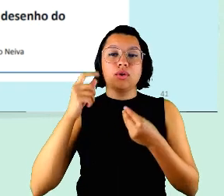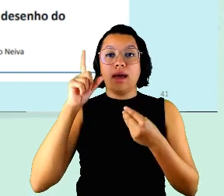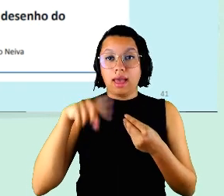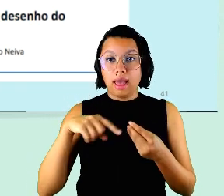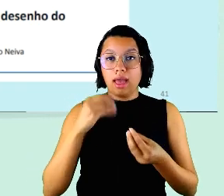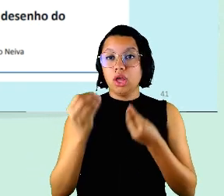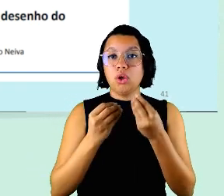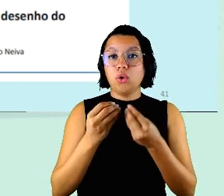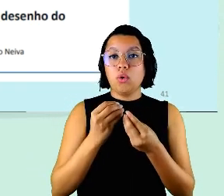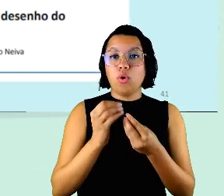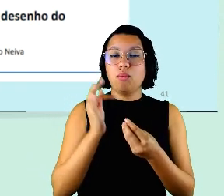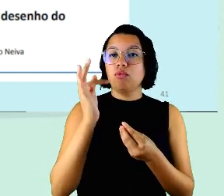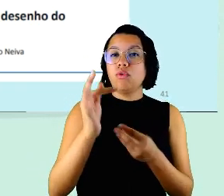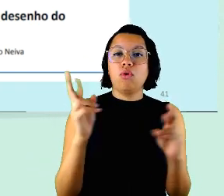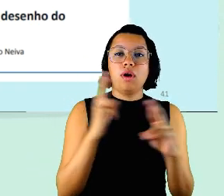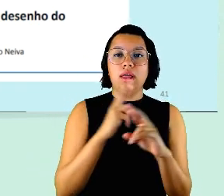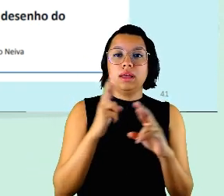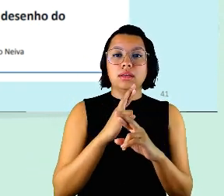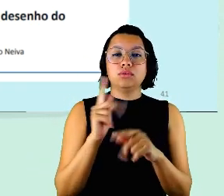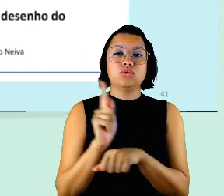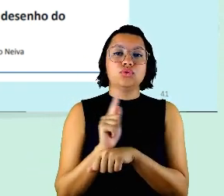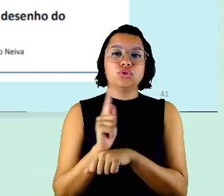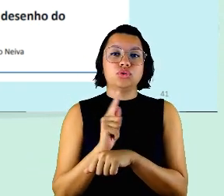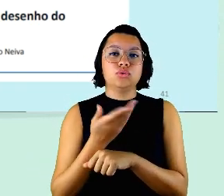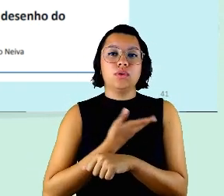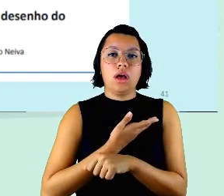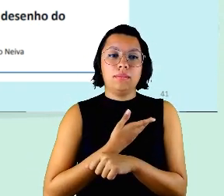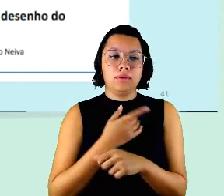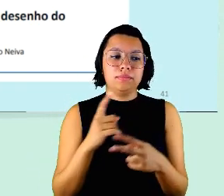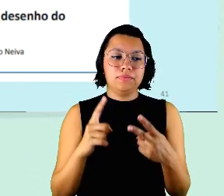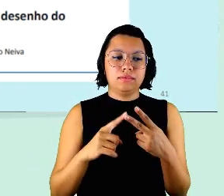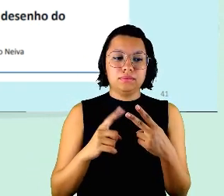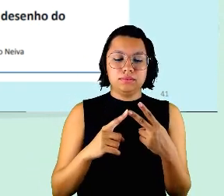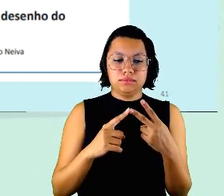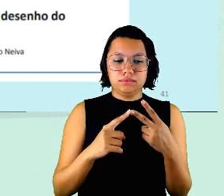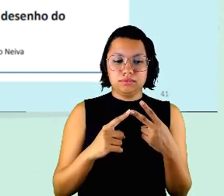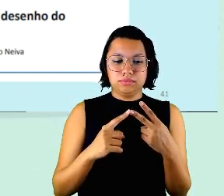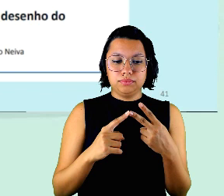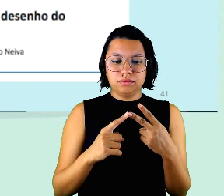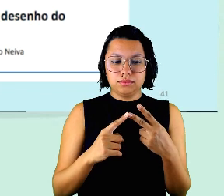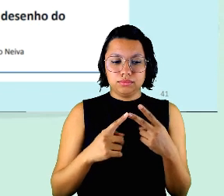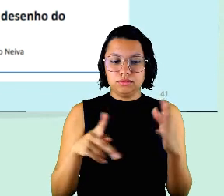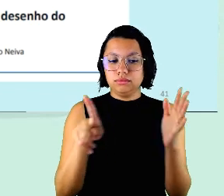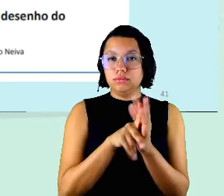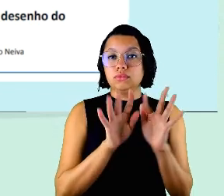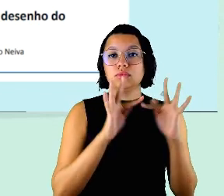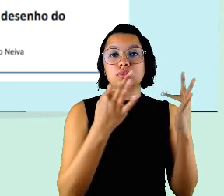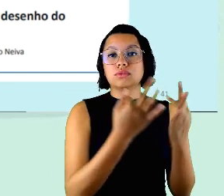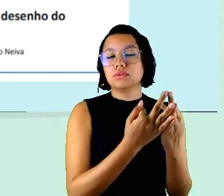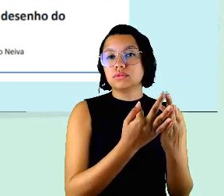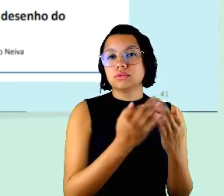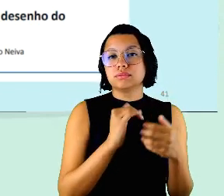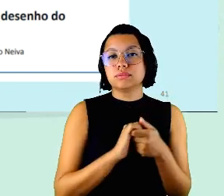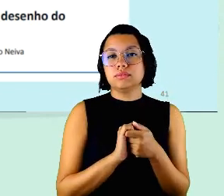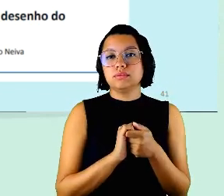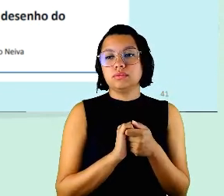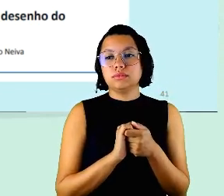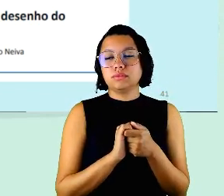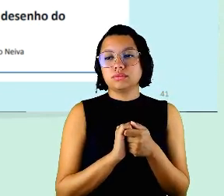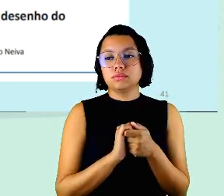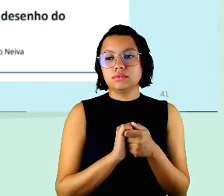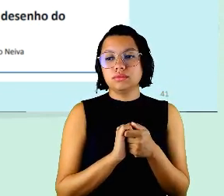relação com o gestor e com os colegas isso aí seria o primeiro a sua própria família a sua própria